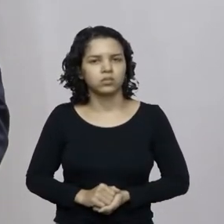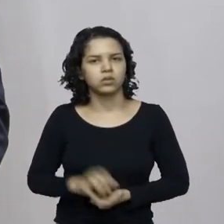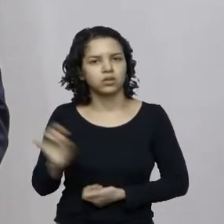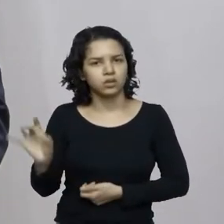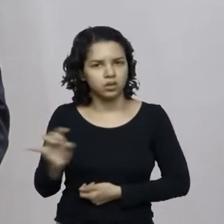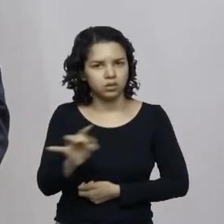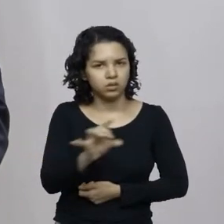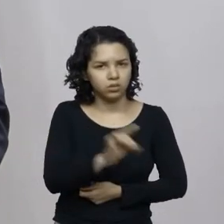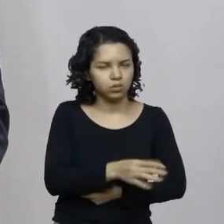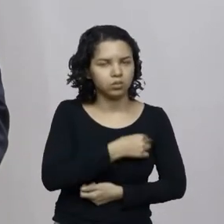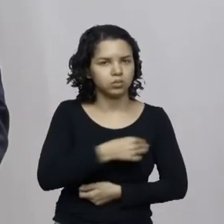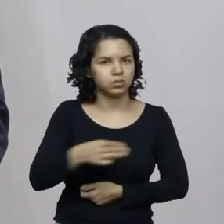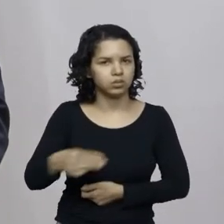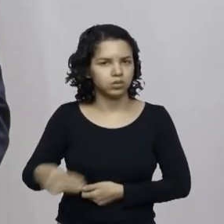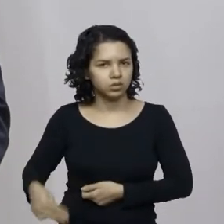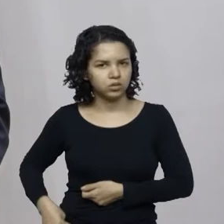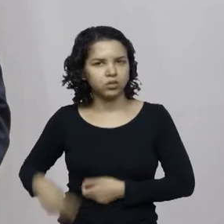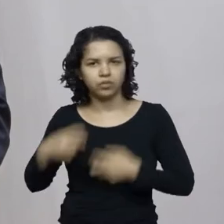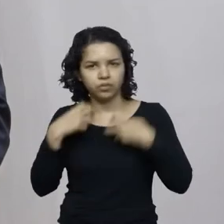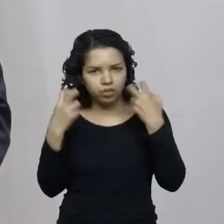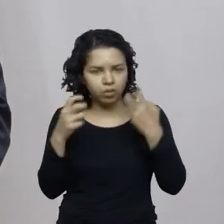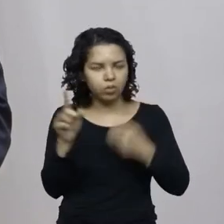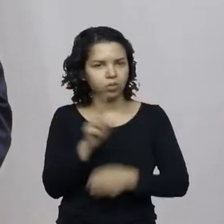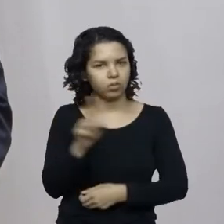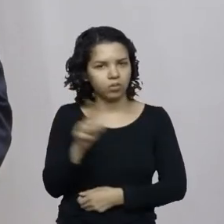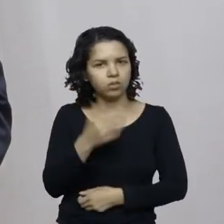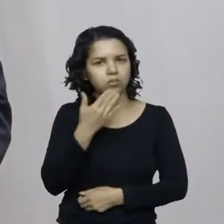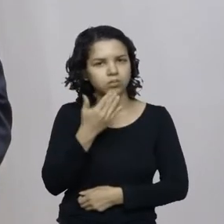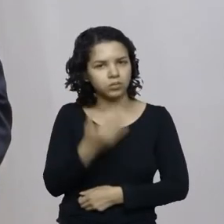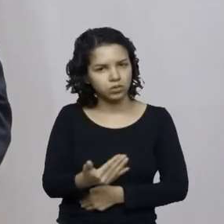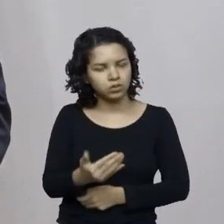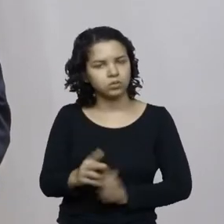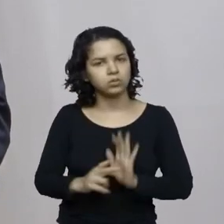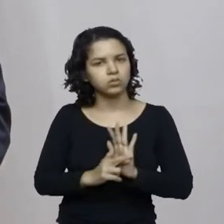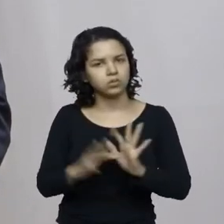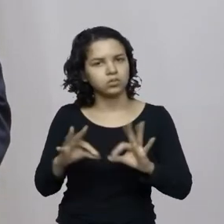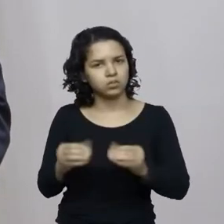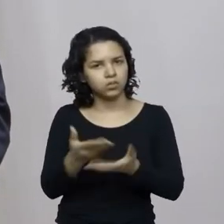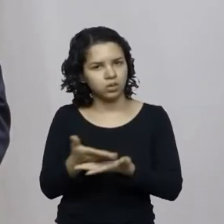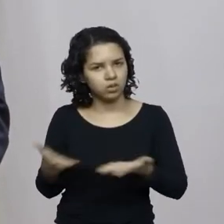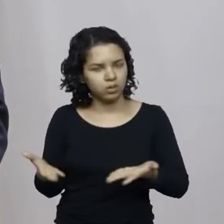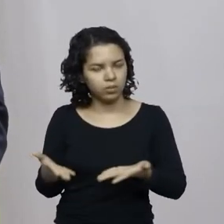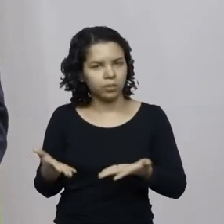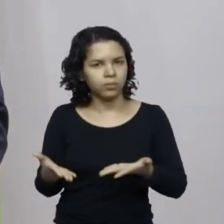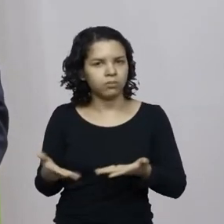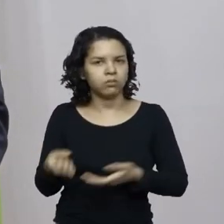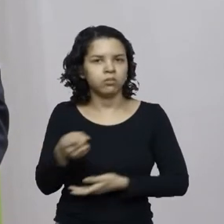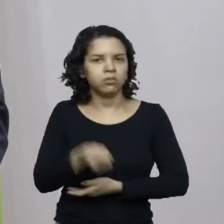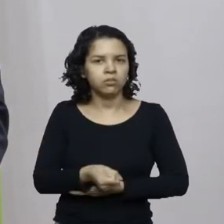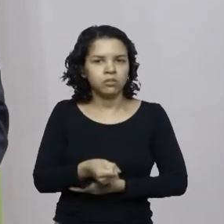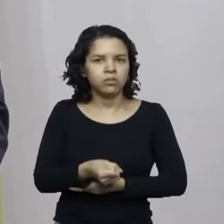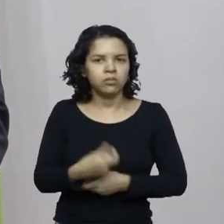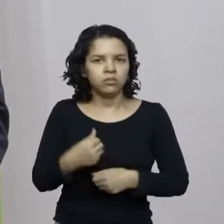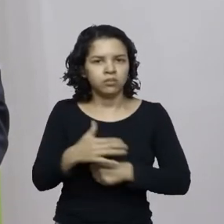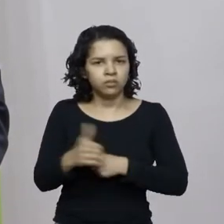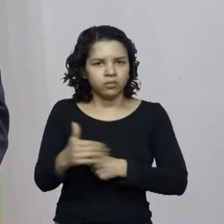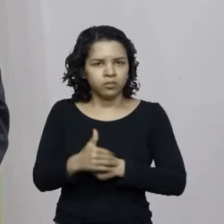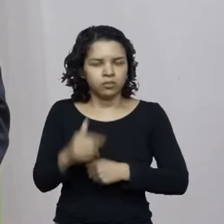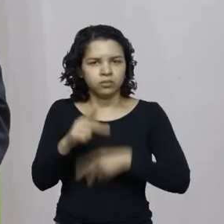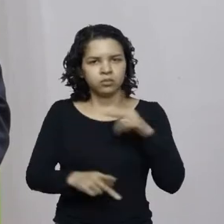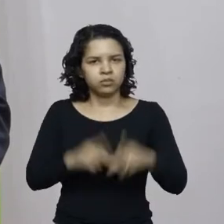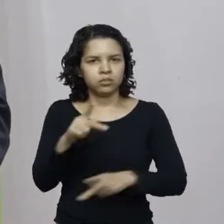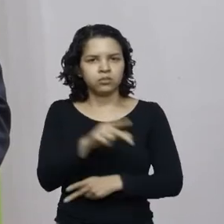ministros e não tenho vergonha de pedir em nome daqueles que me colocaram aqui. Tenho compaixão do povo brasileiro.